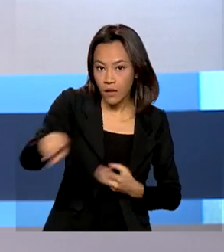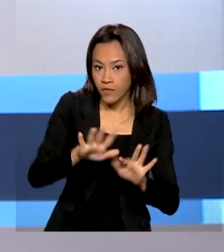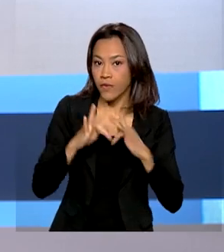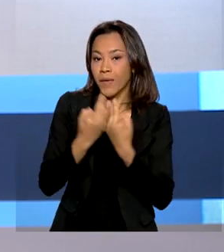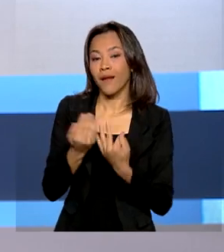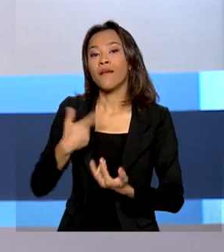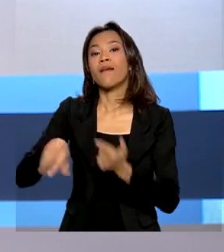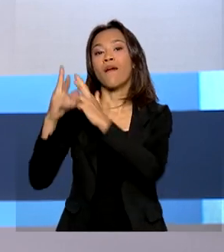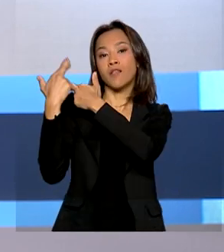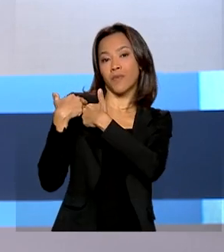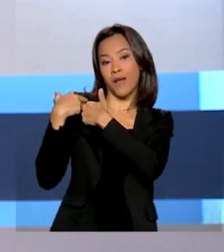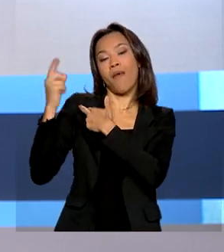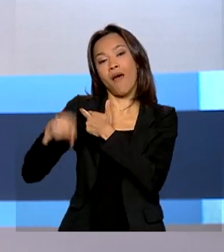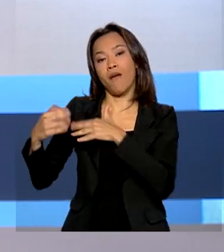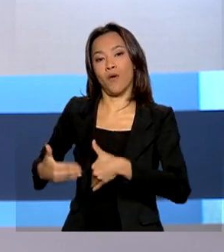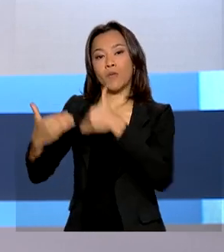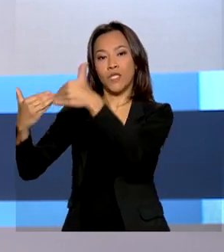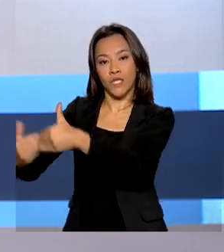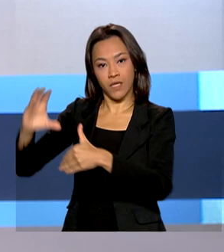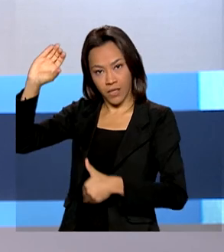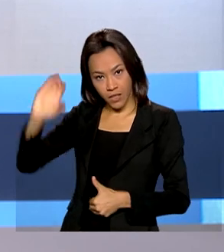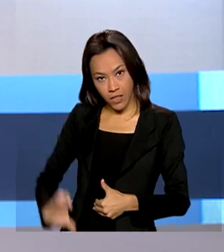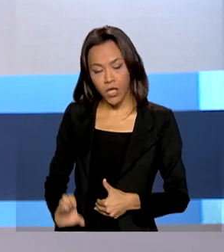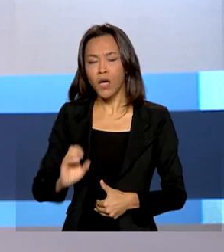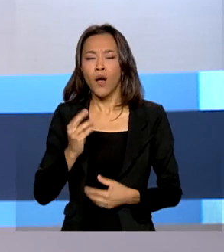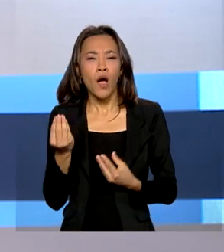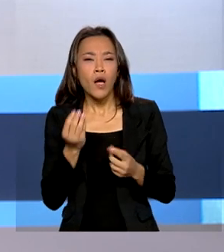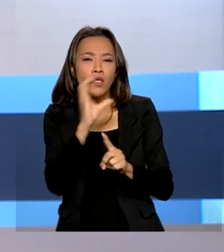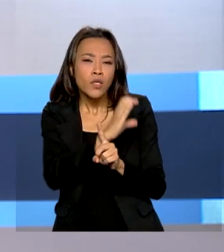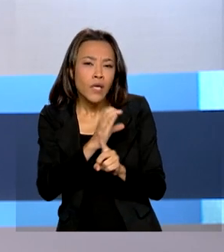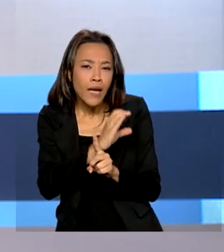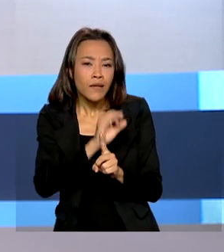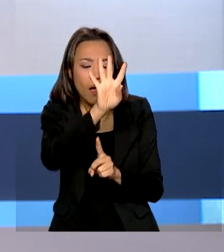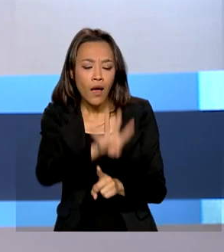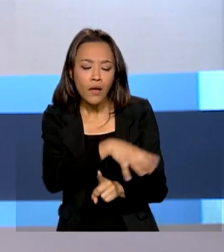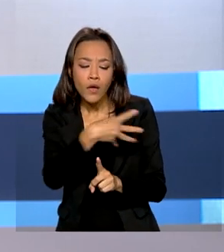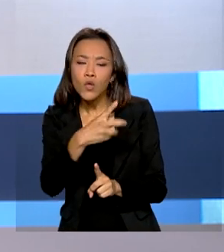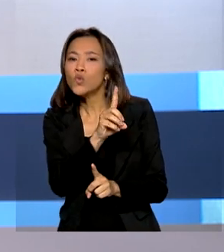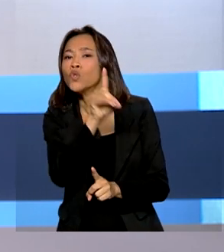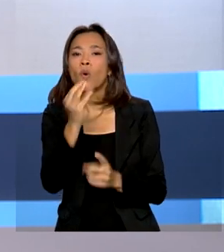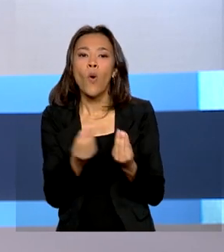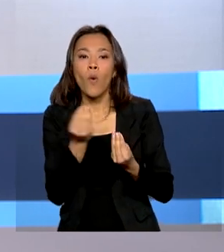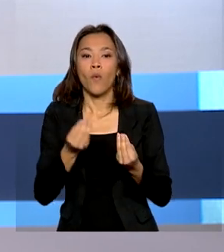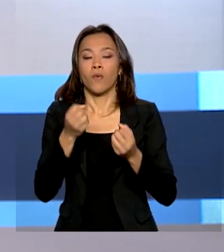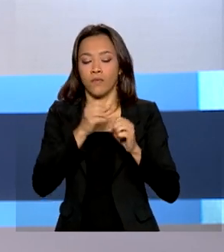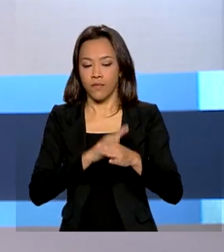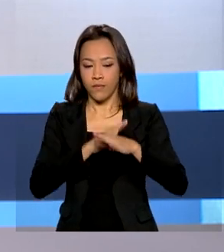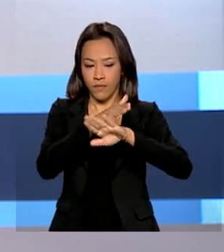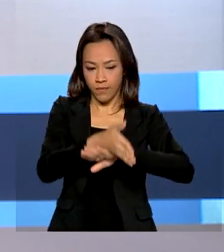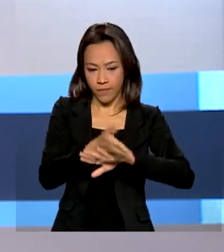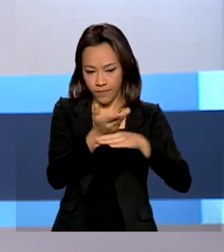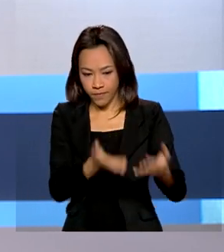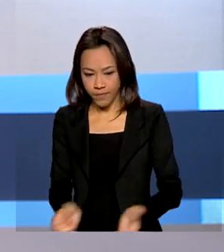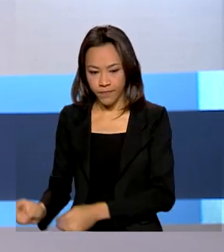pelo Ministério da Cidadania. O calendário completo de pagamentos está disponível no site caixa.gov.br.